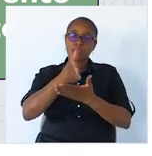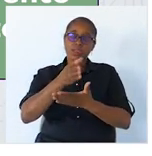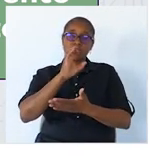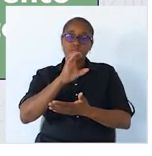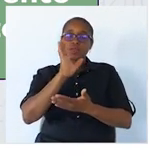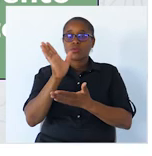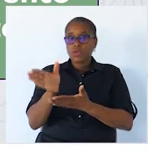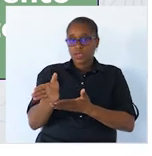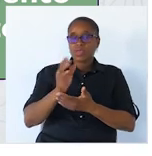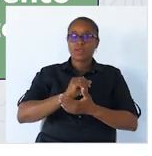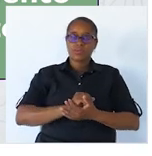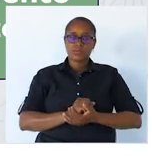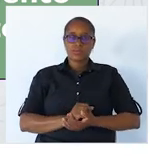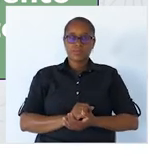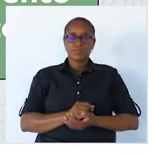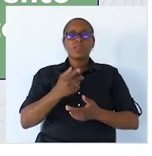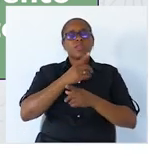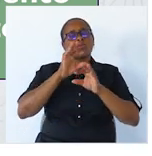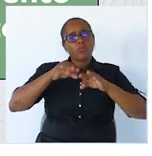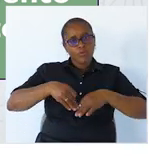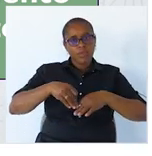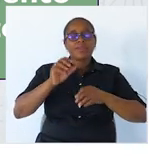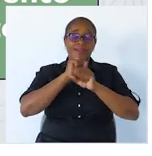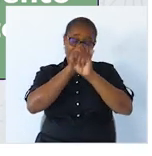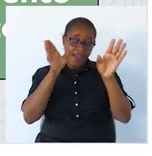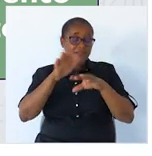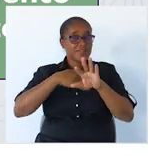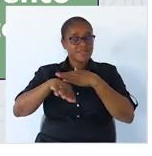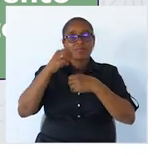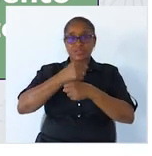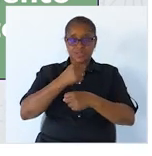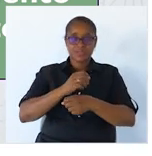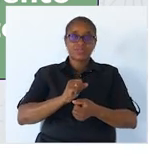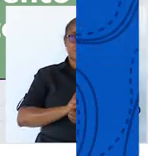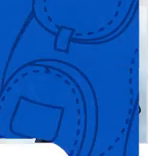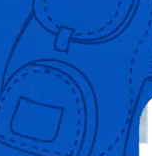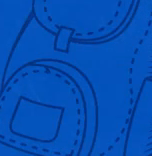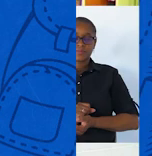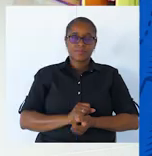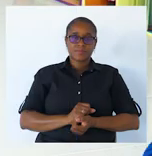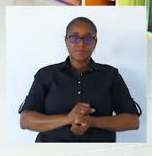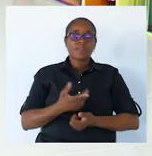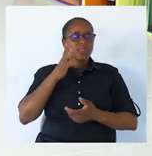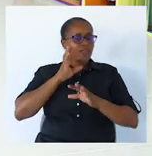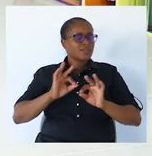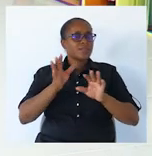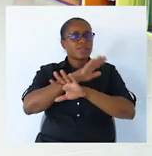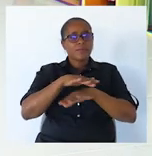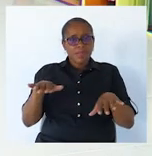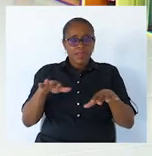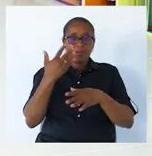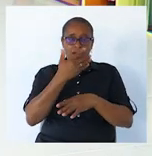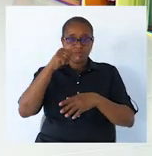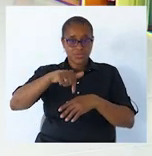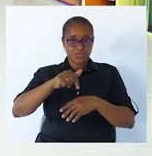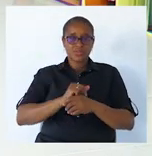direto e complemento indireto. E, por fim, é claro, fizemos exercícios. Assim, terminamos a nossa